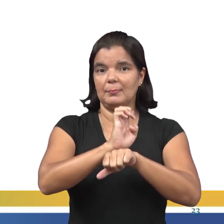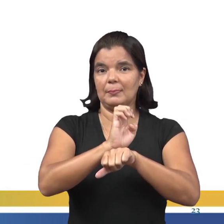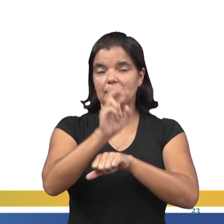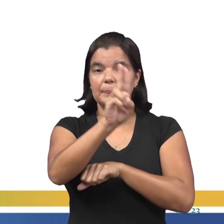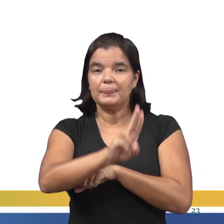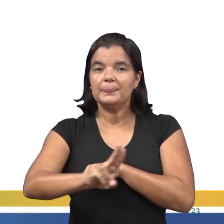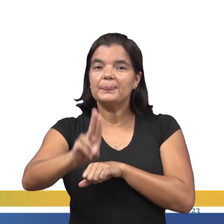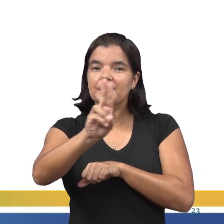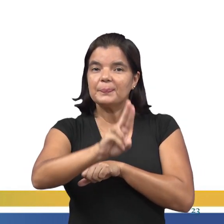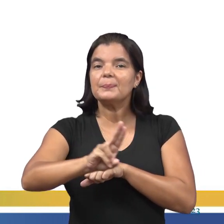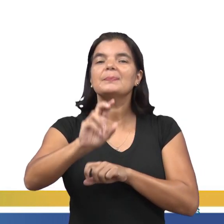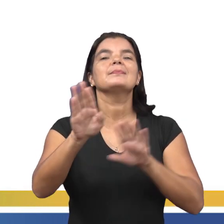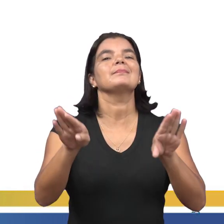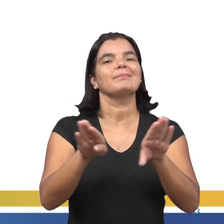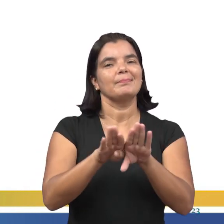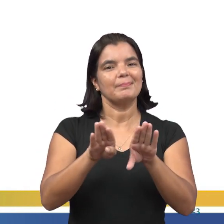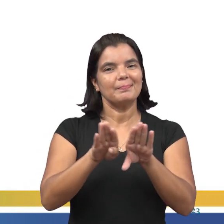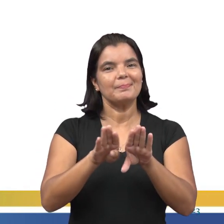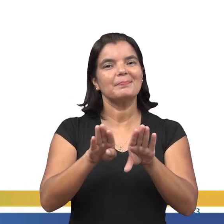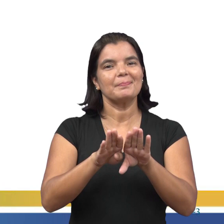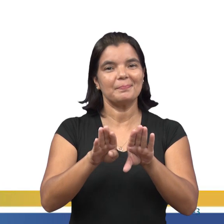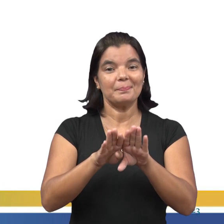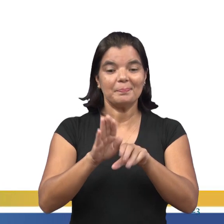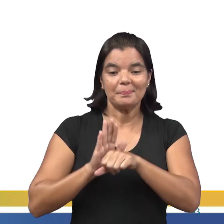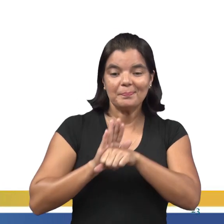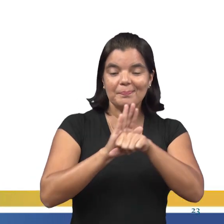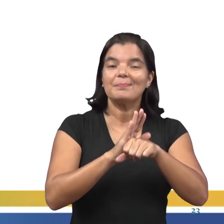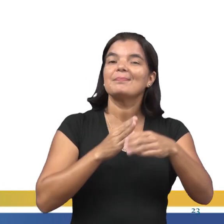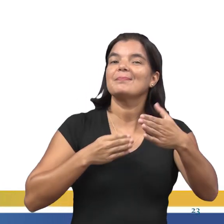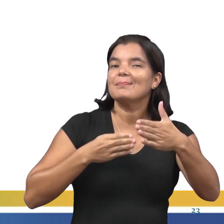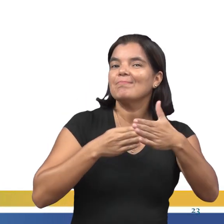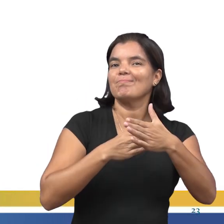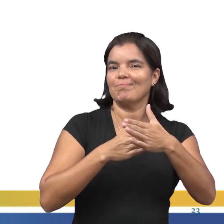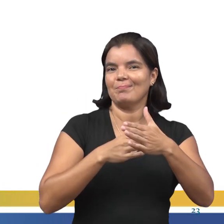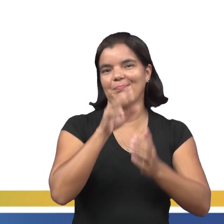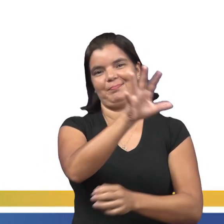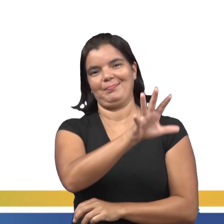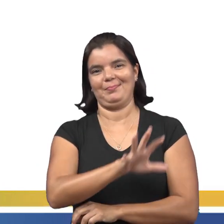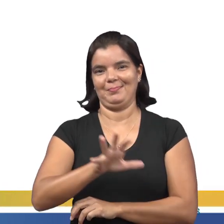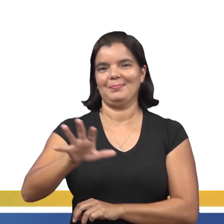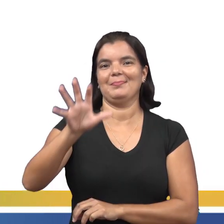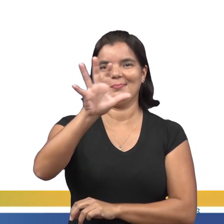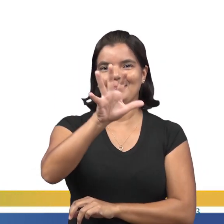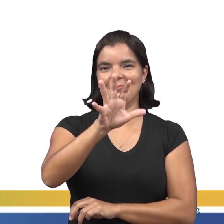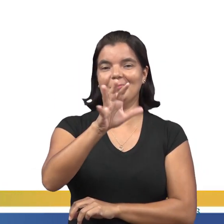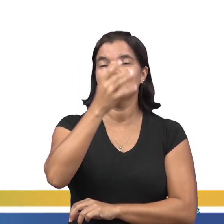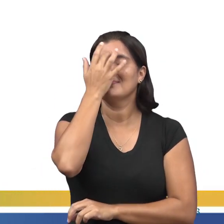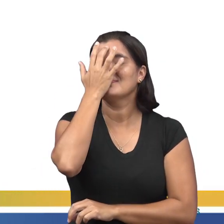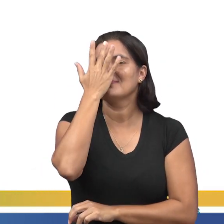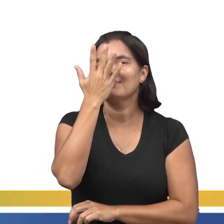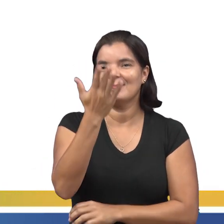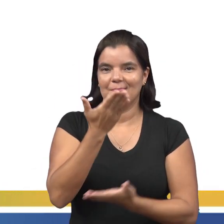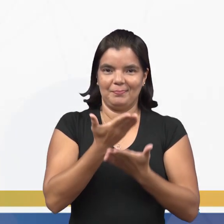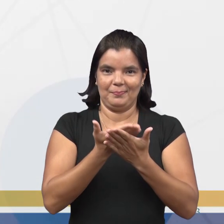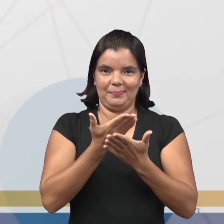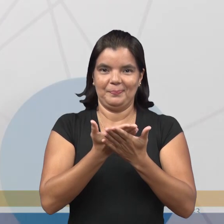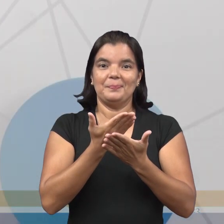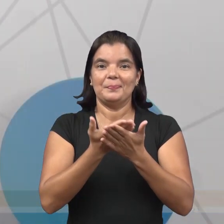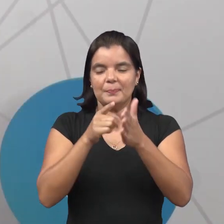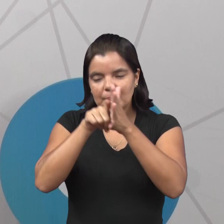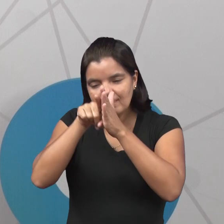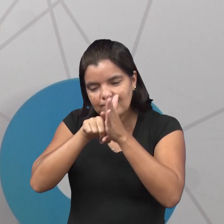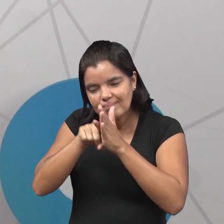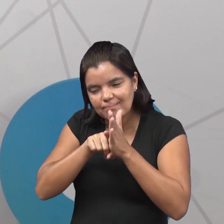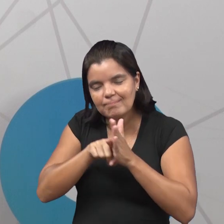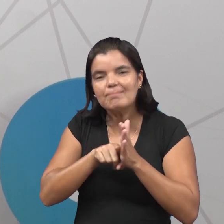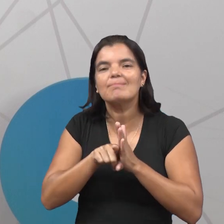usados para também constituir os limites entre as regiões. Isso facilita os estudos estatísticos